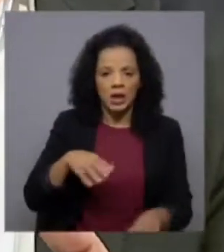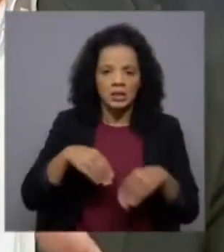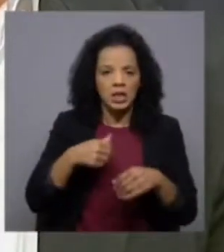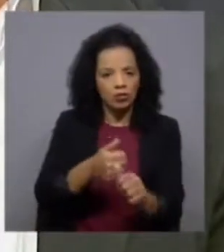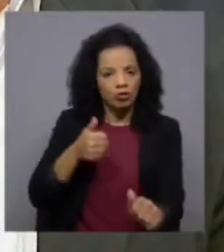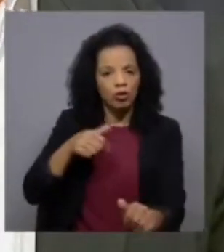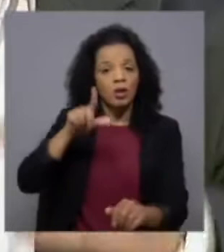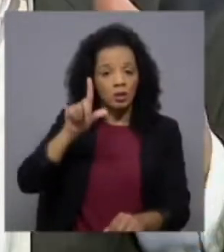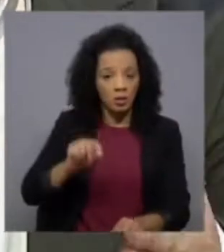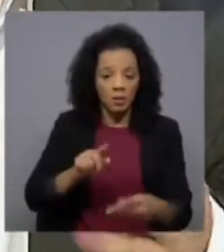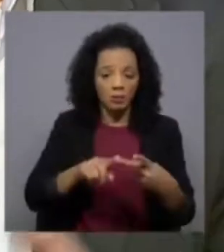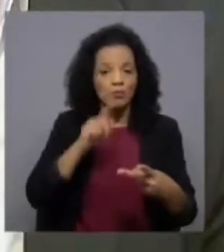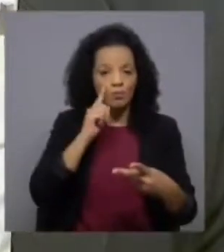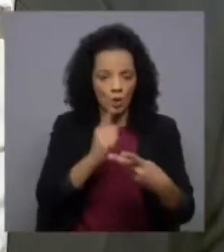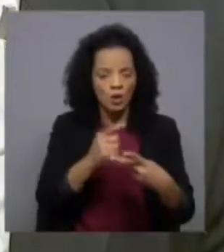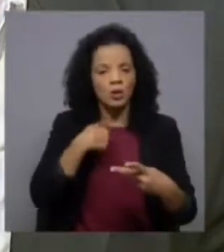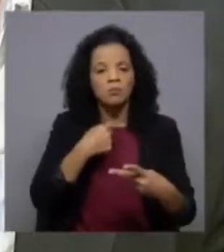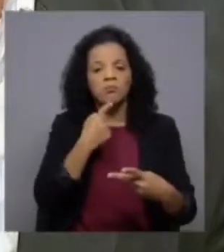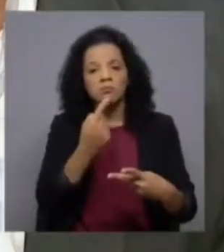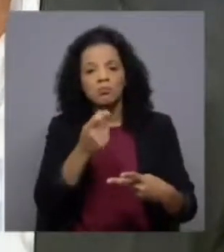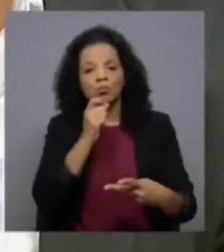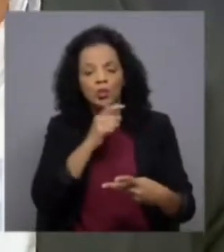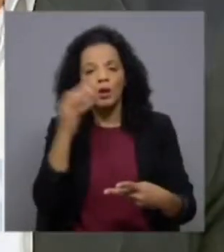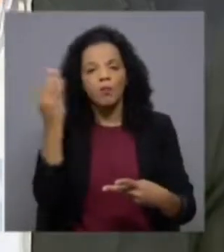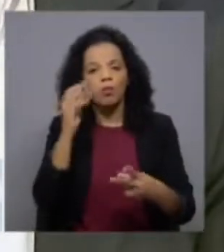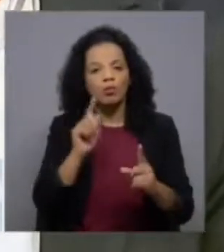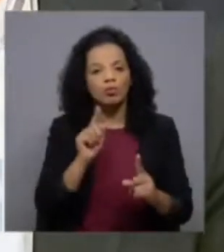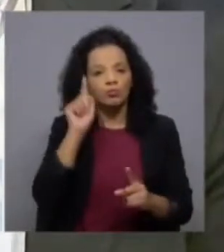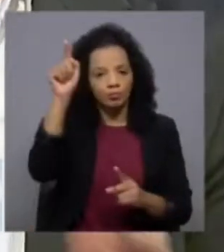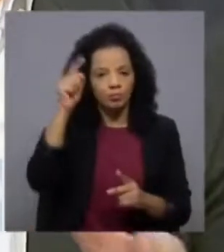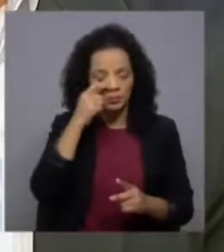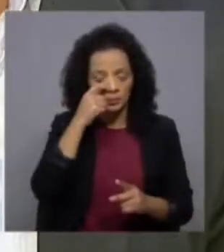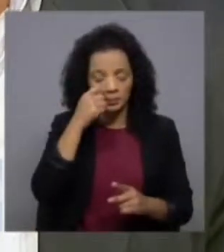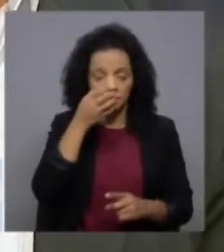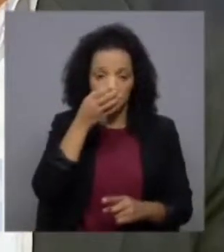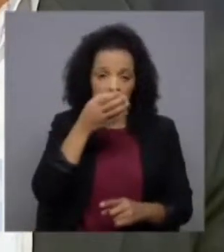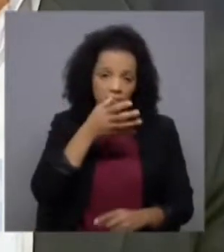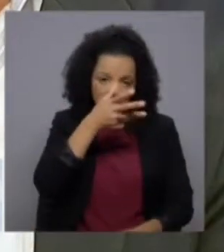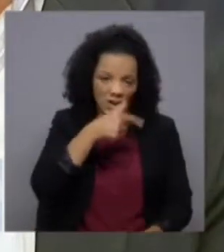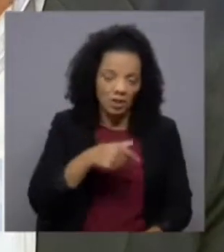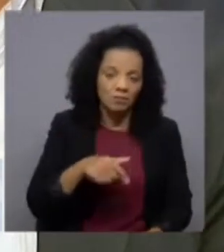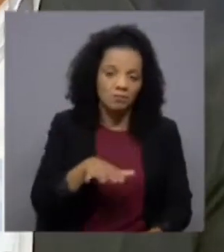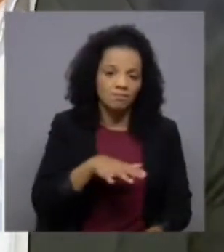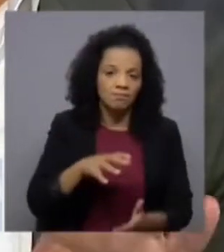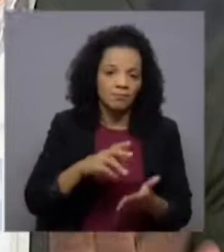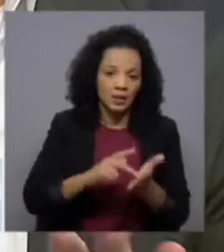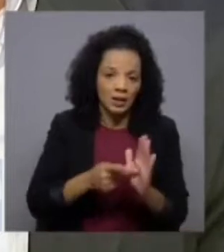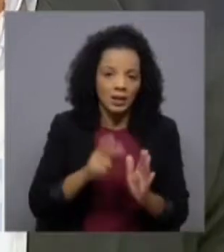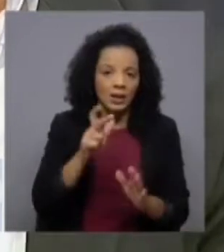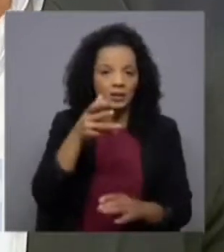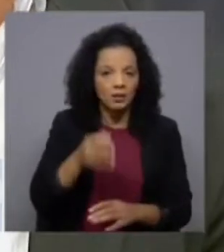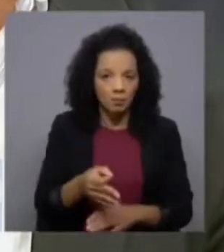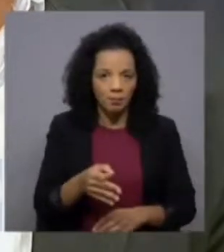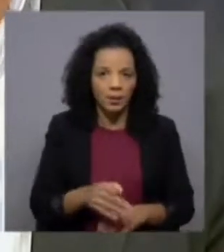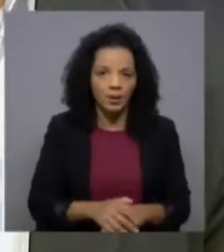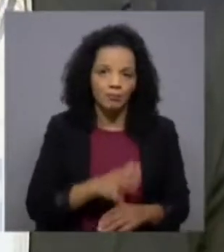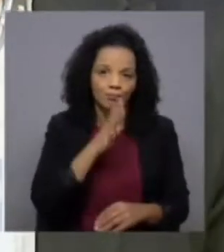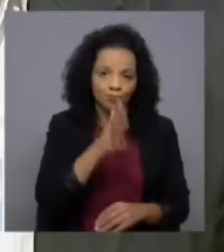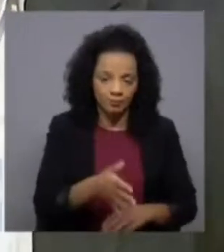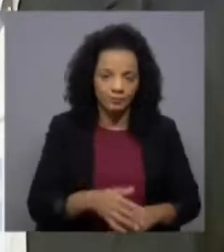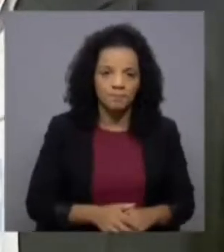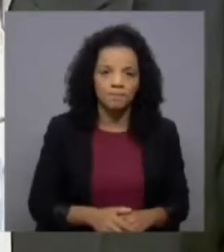disponibilizei-me também para ir ao Porto fazer o debate consigo e tenho pena de as condições técnicas da RTP não o terem permitido.